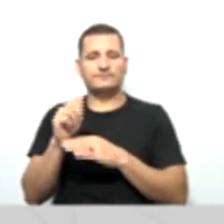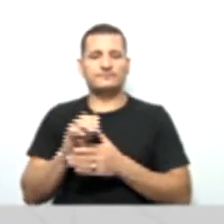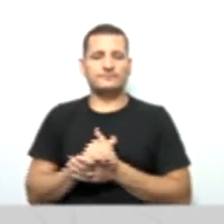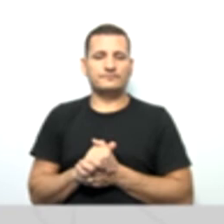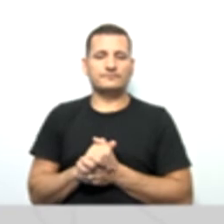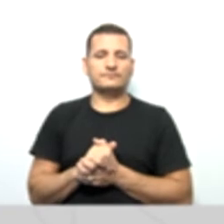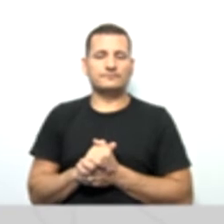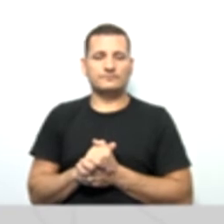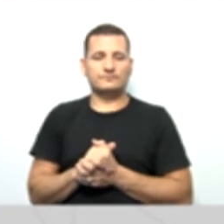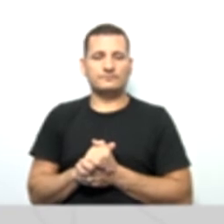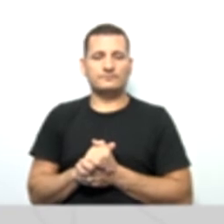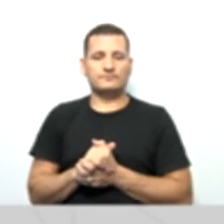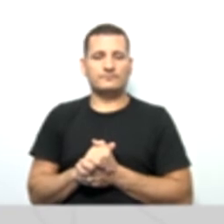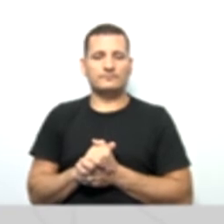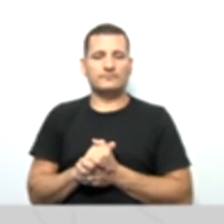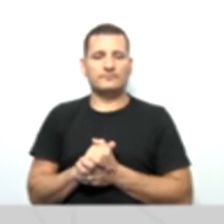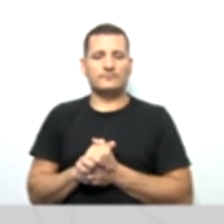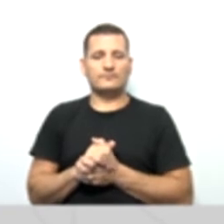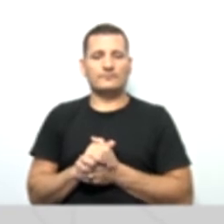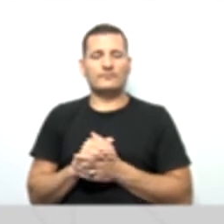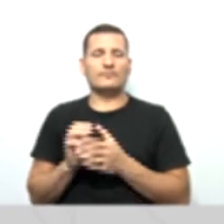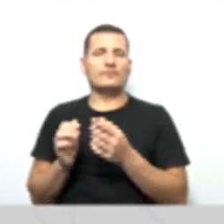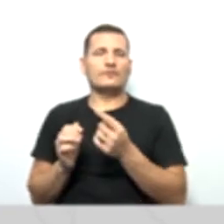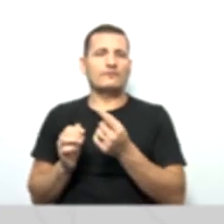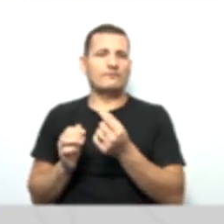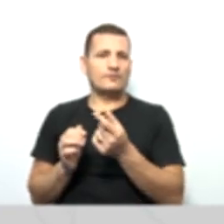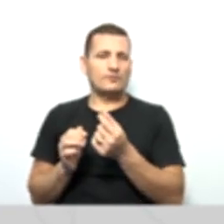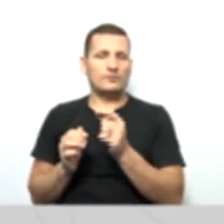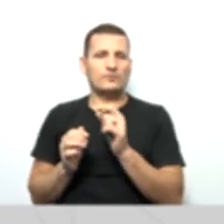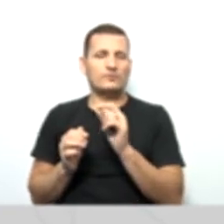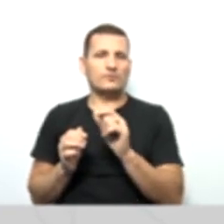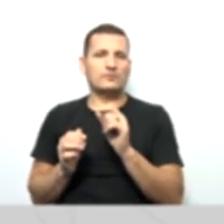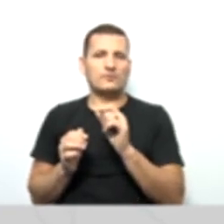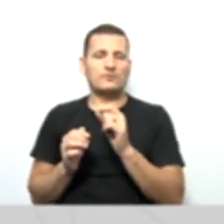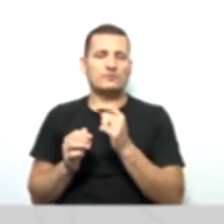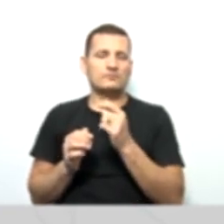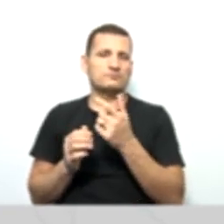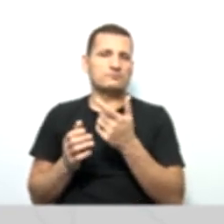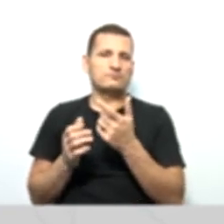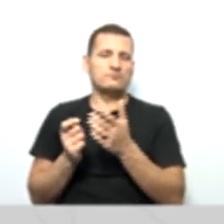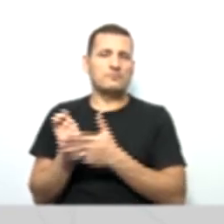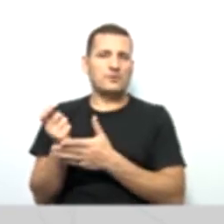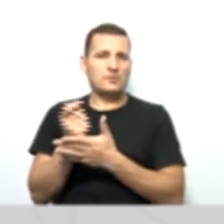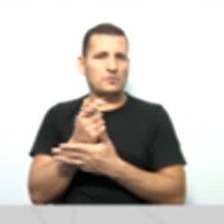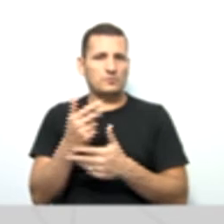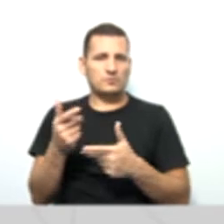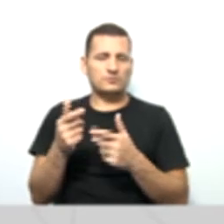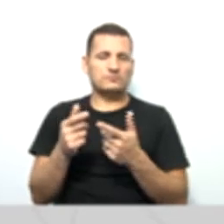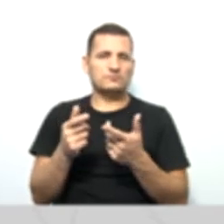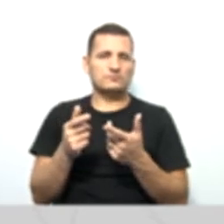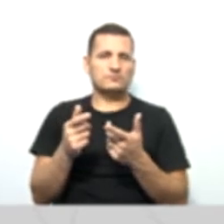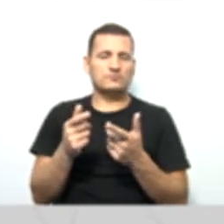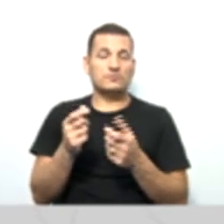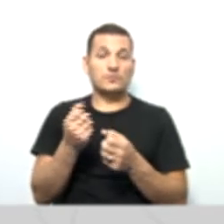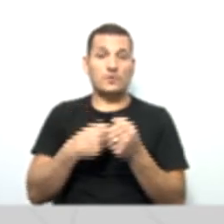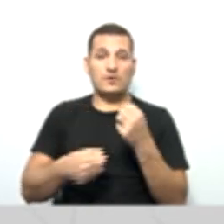absorvição das perdas dos valores do exercício anterior, sobra